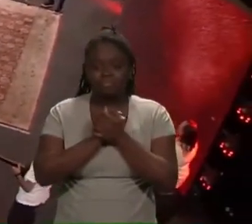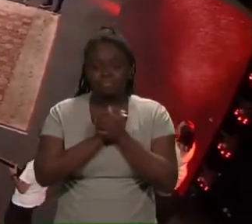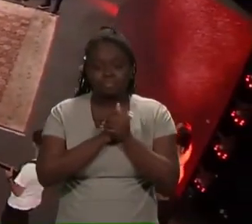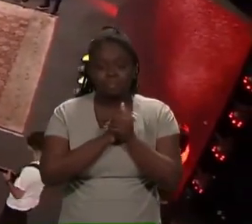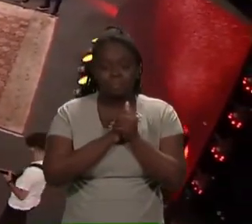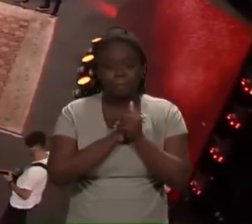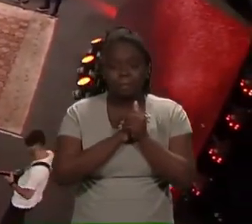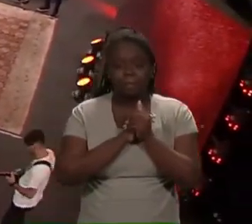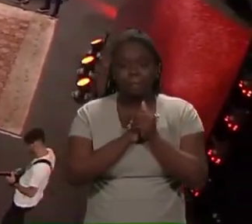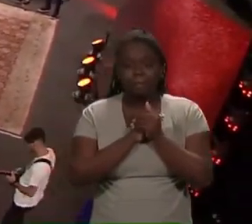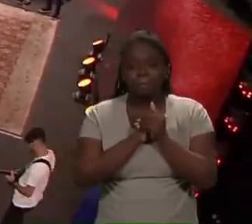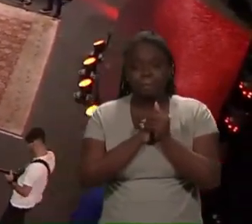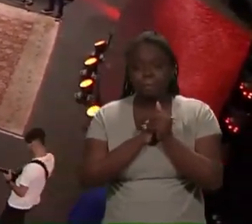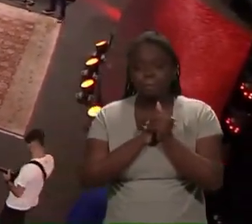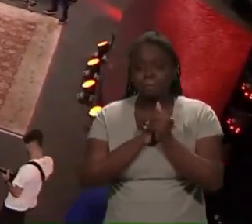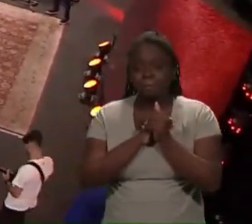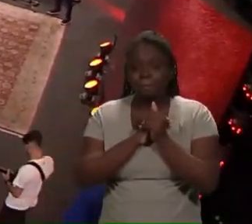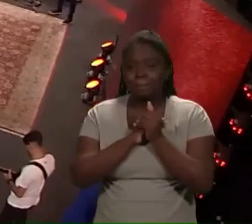Amém.